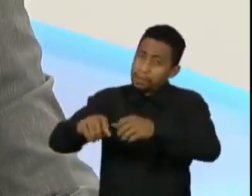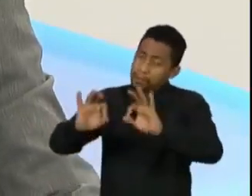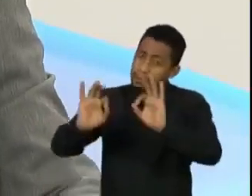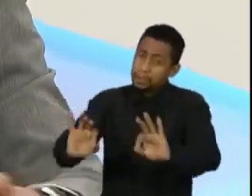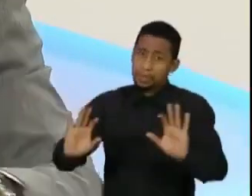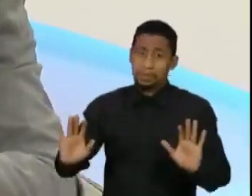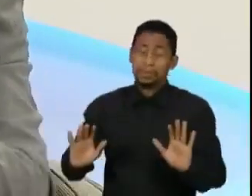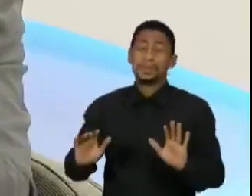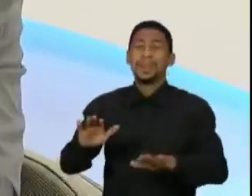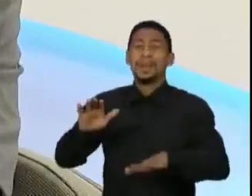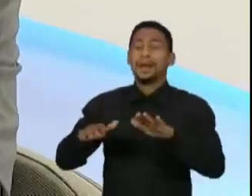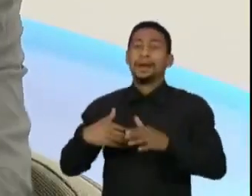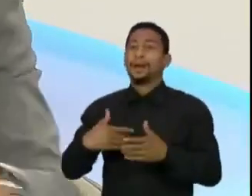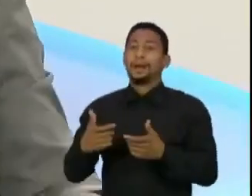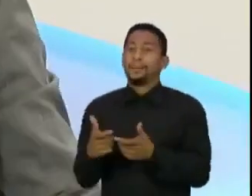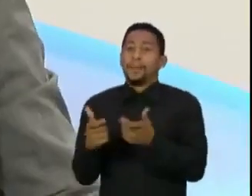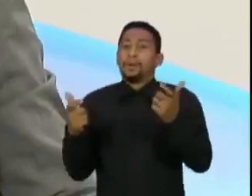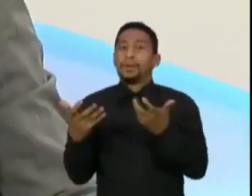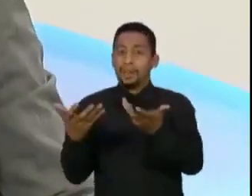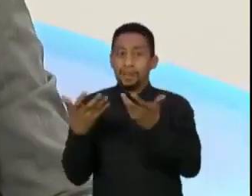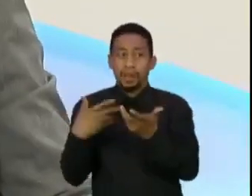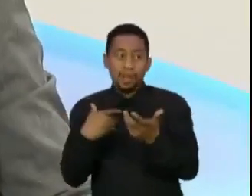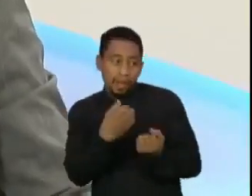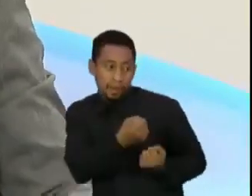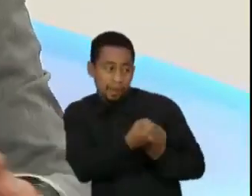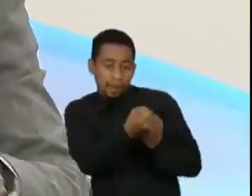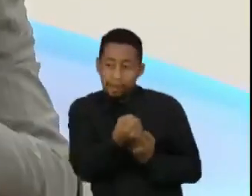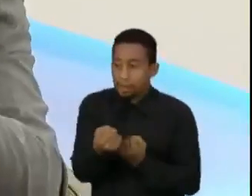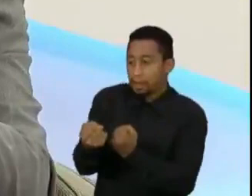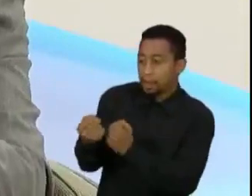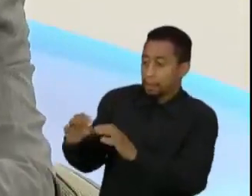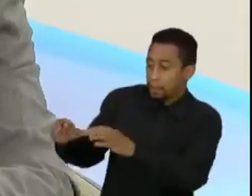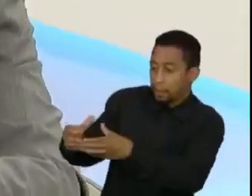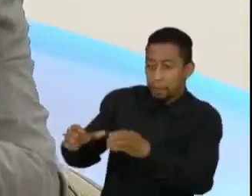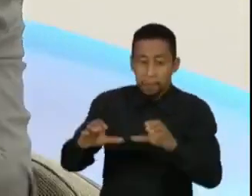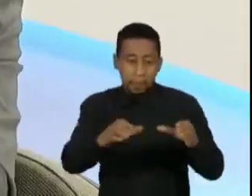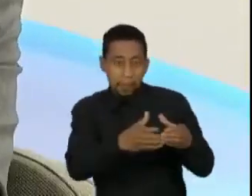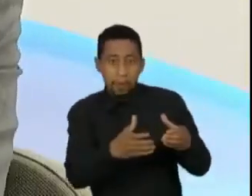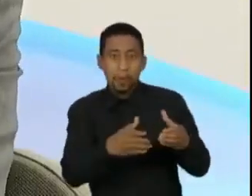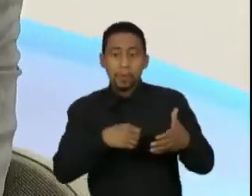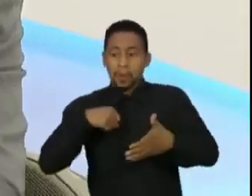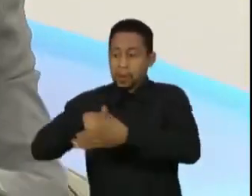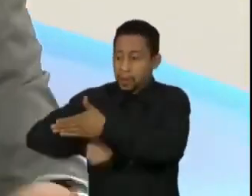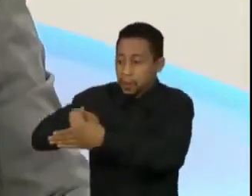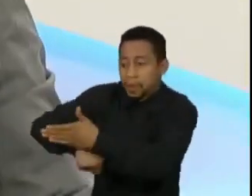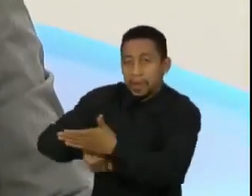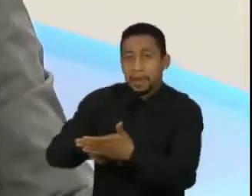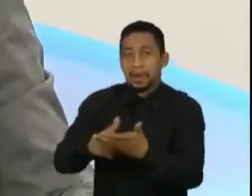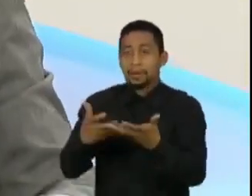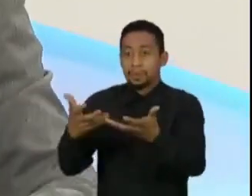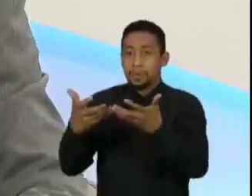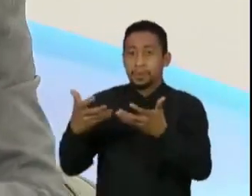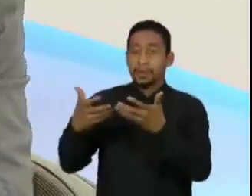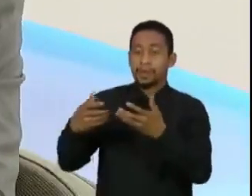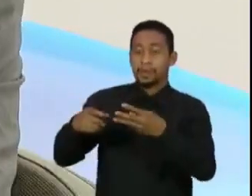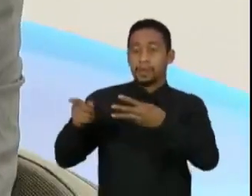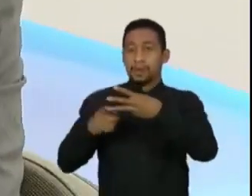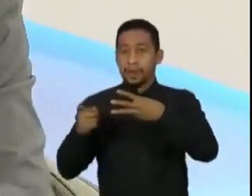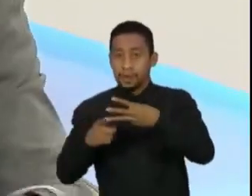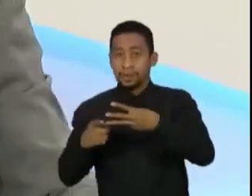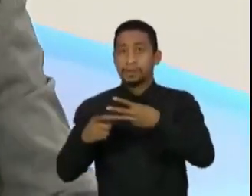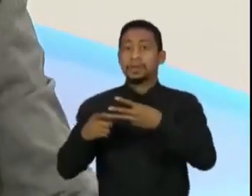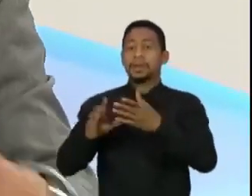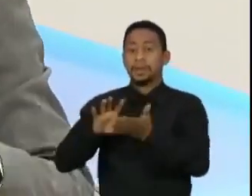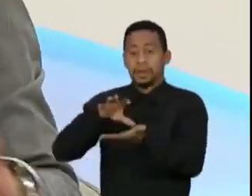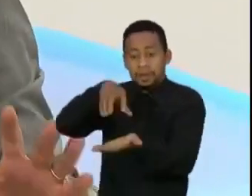querendo falar de ter um conjunto de pessoas lutando para que tenha uma terceira via, para que tenha uma